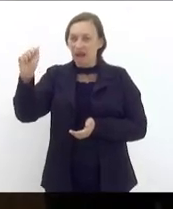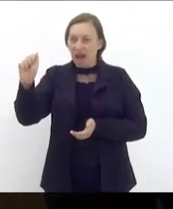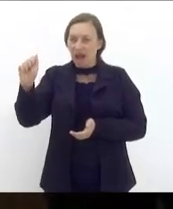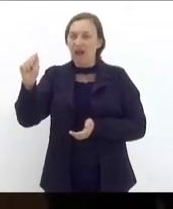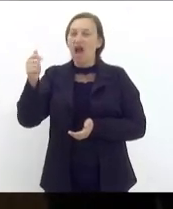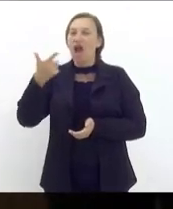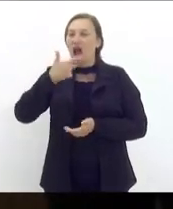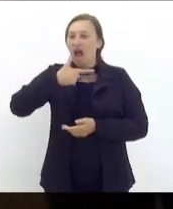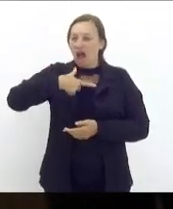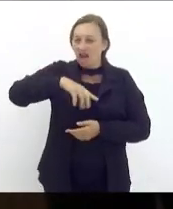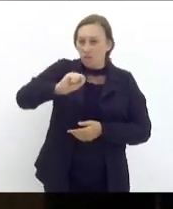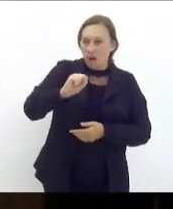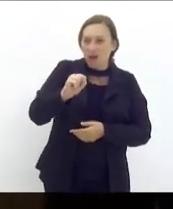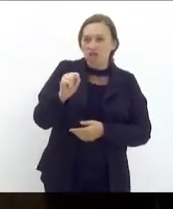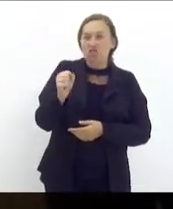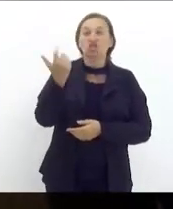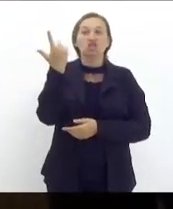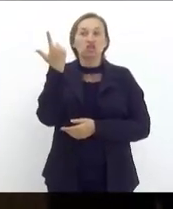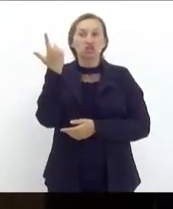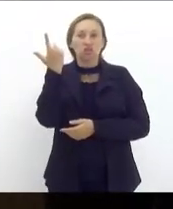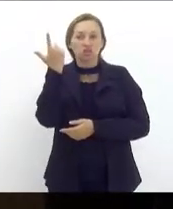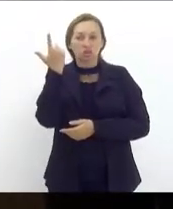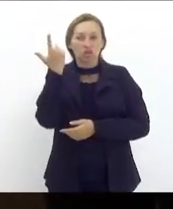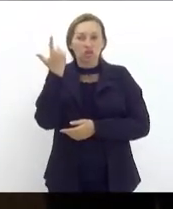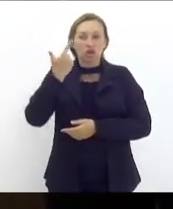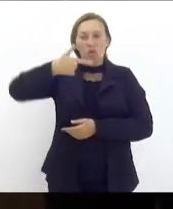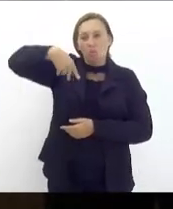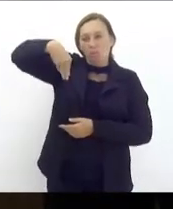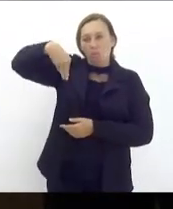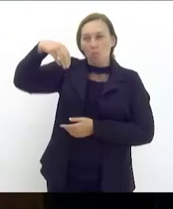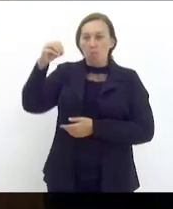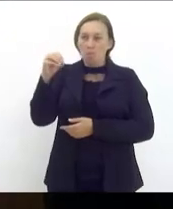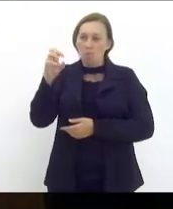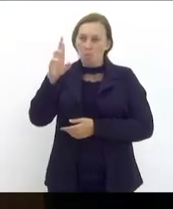e tantas outras mais. Tem